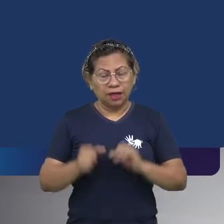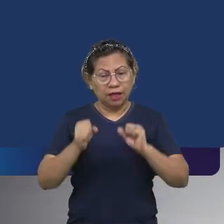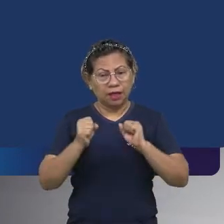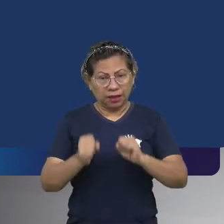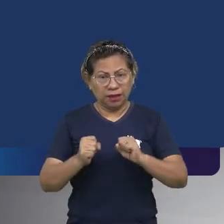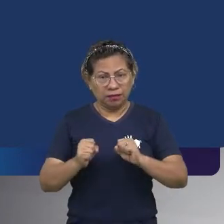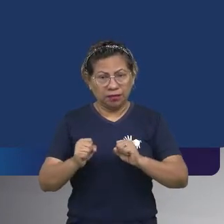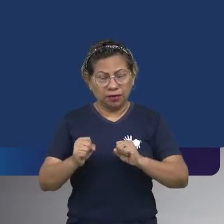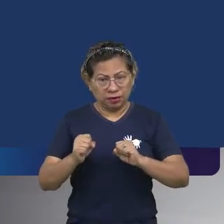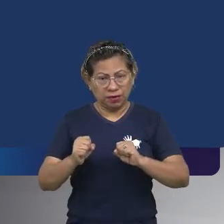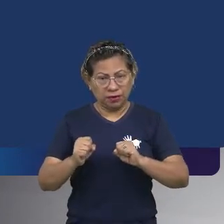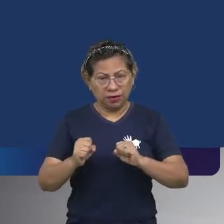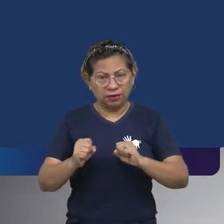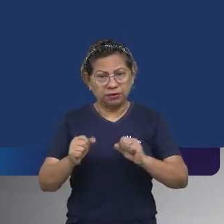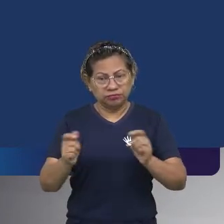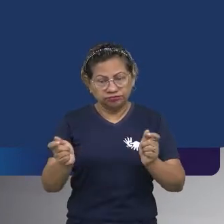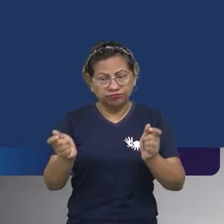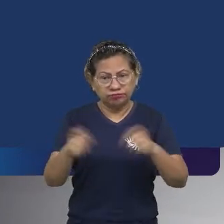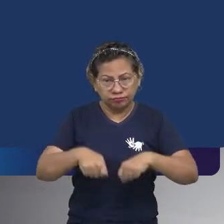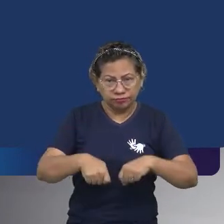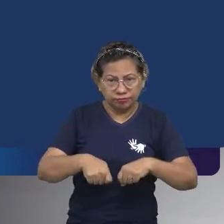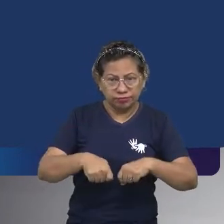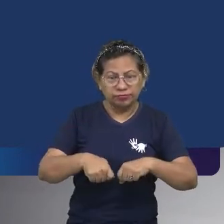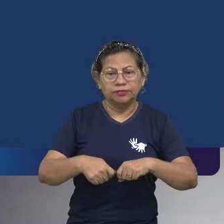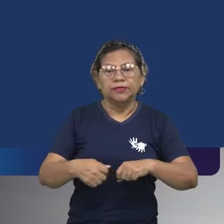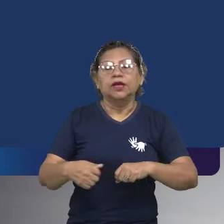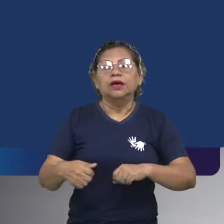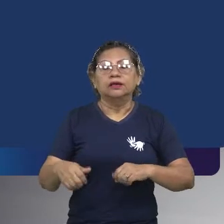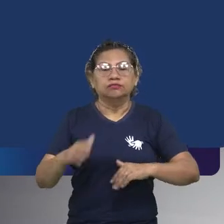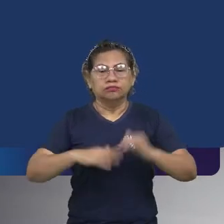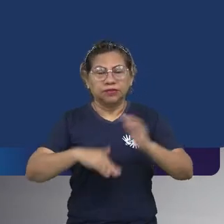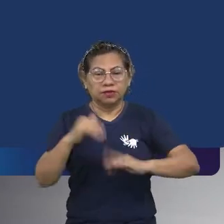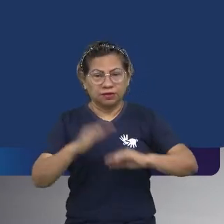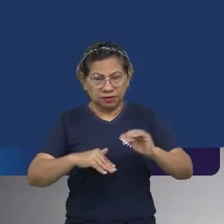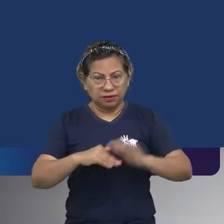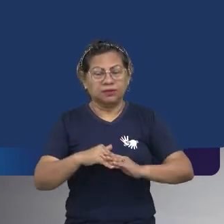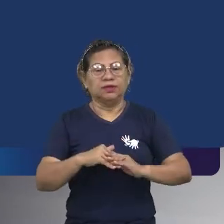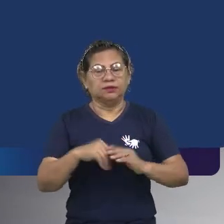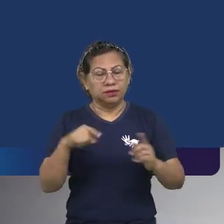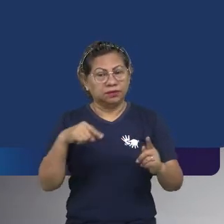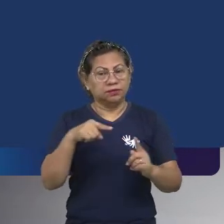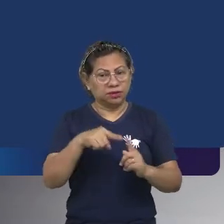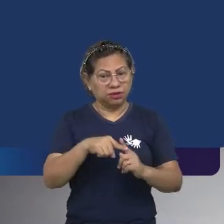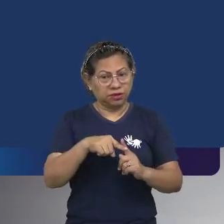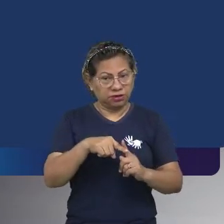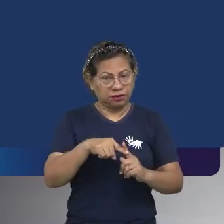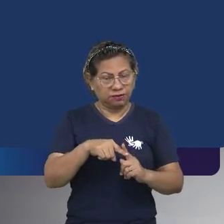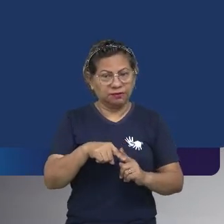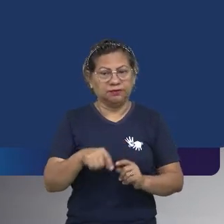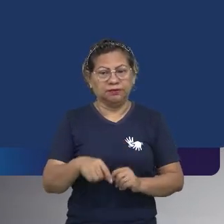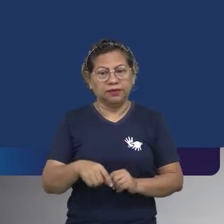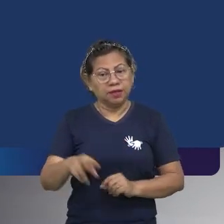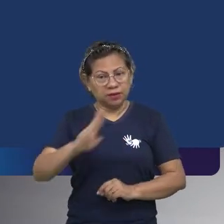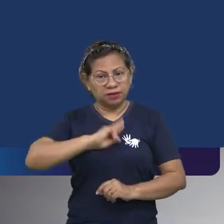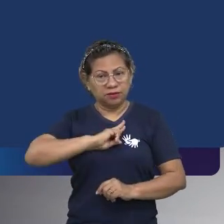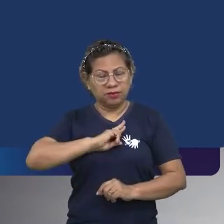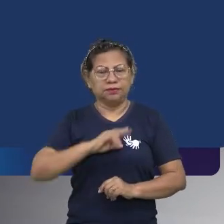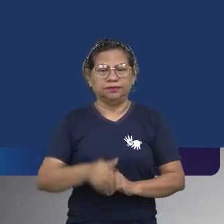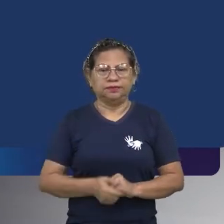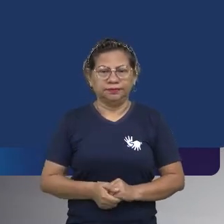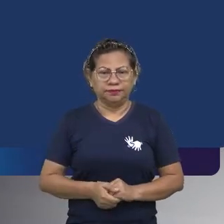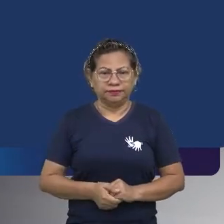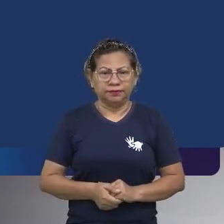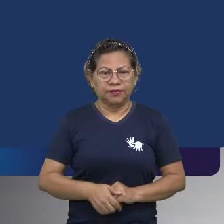os seus objetivos profissionais? Será que você acredita nisso? Coloque aí. Tá? Que o